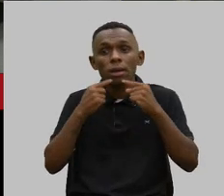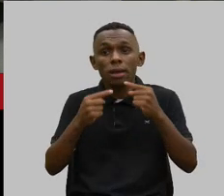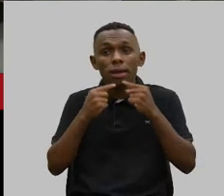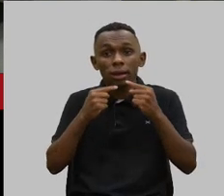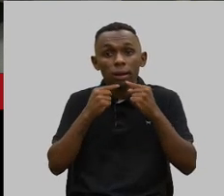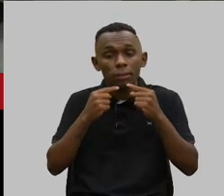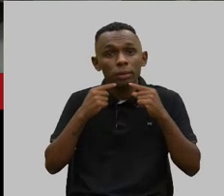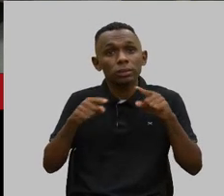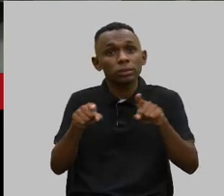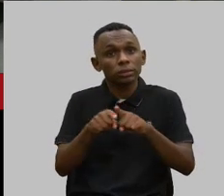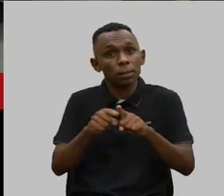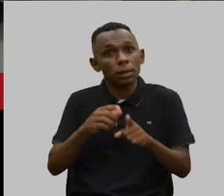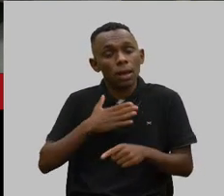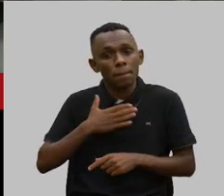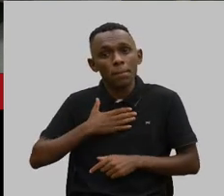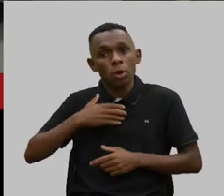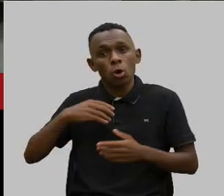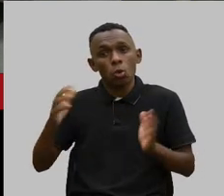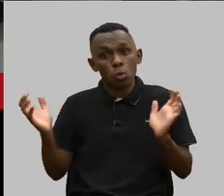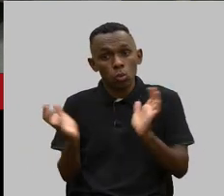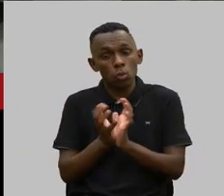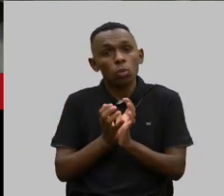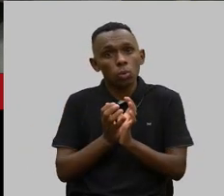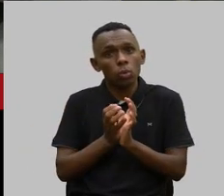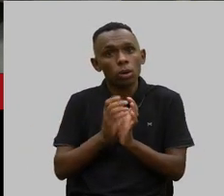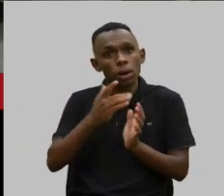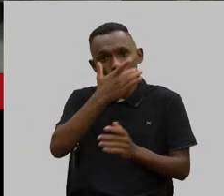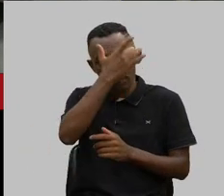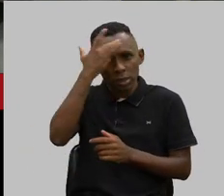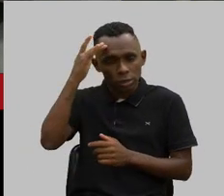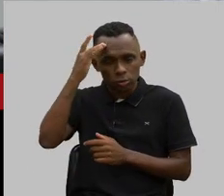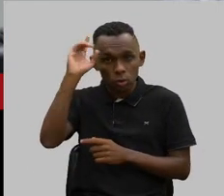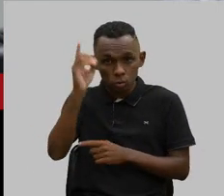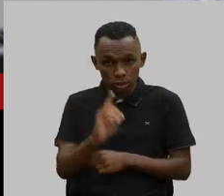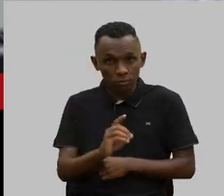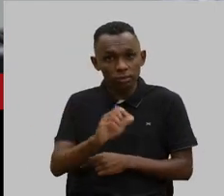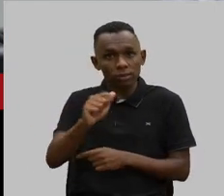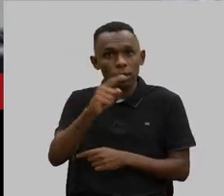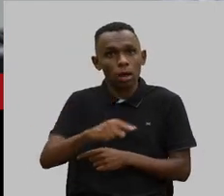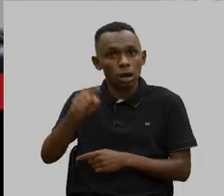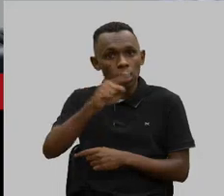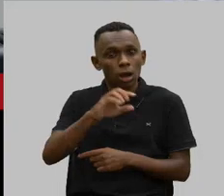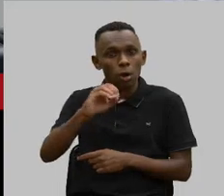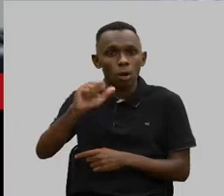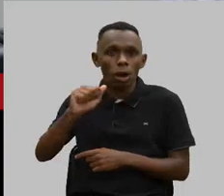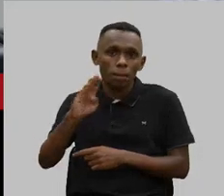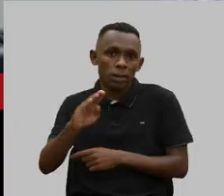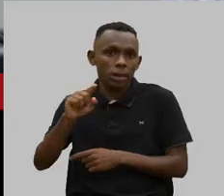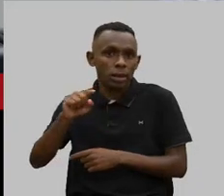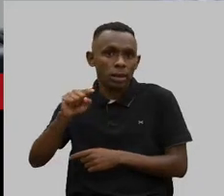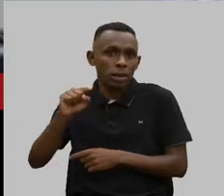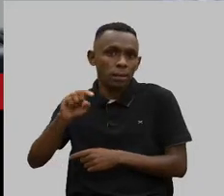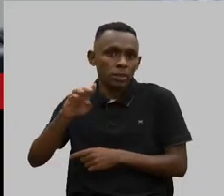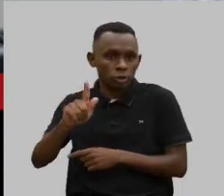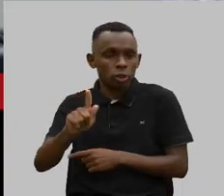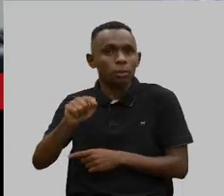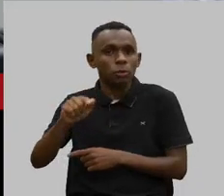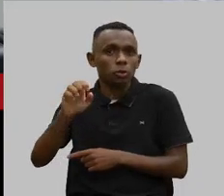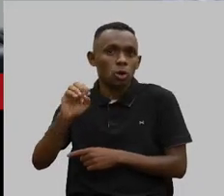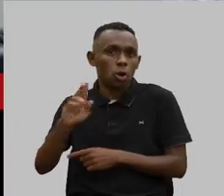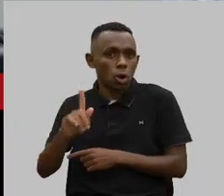no e-mail da minha comissão, que é pessoa com deficiência arroba oabmg.org